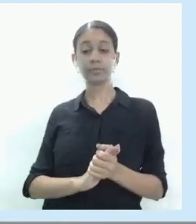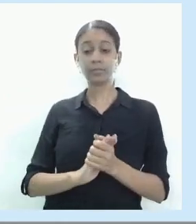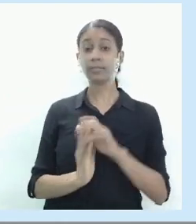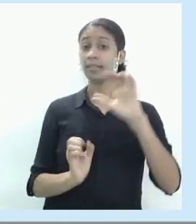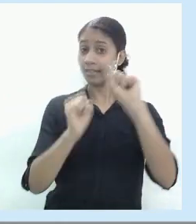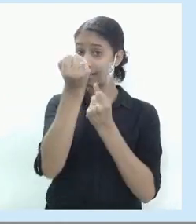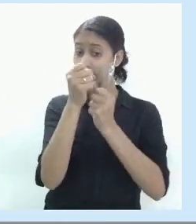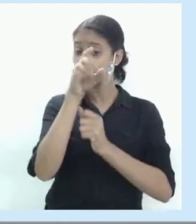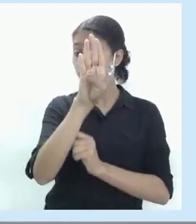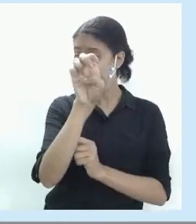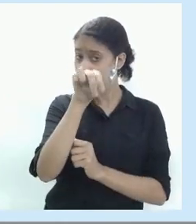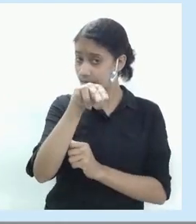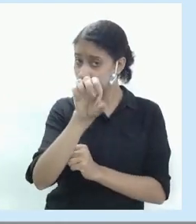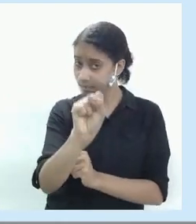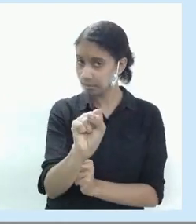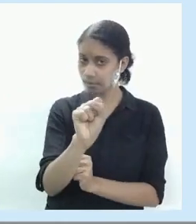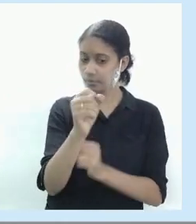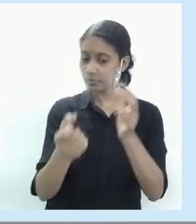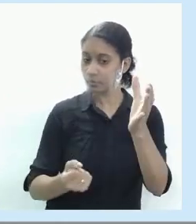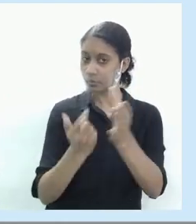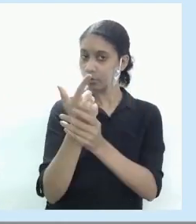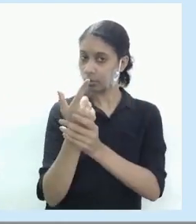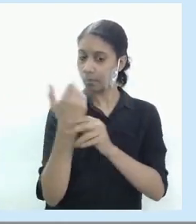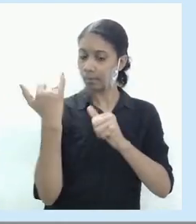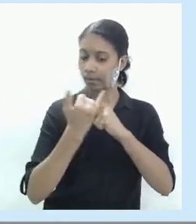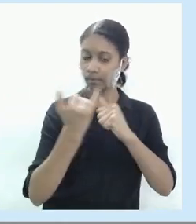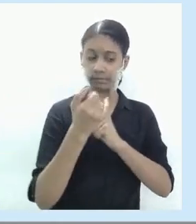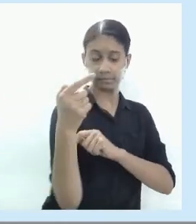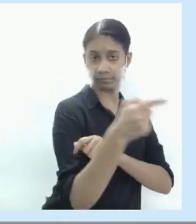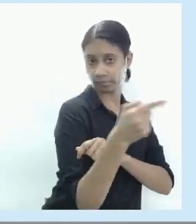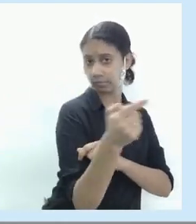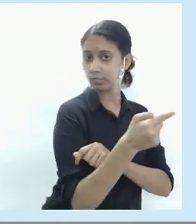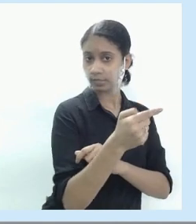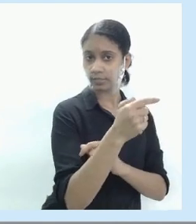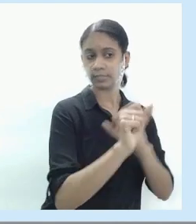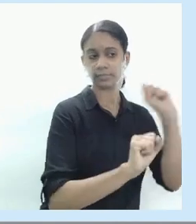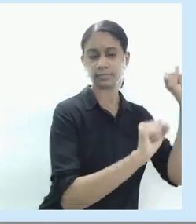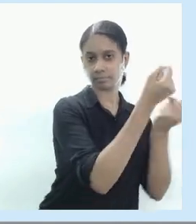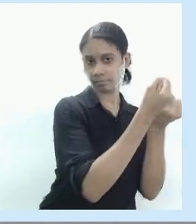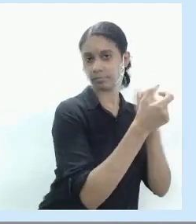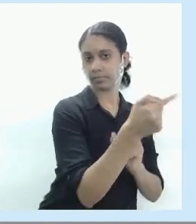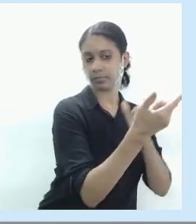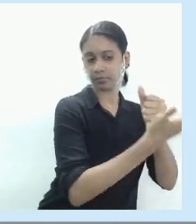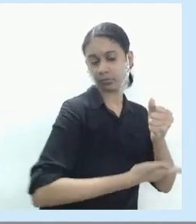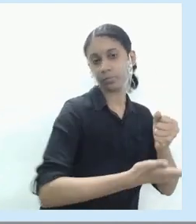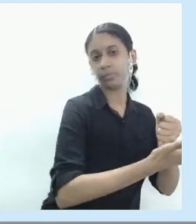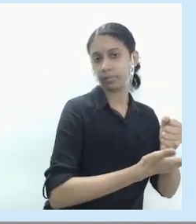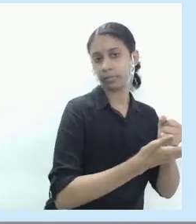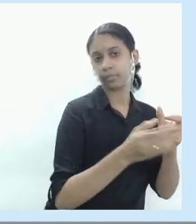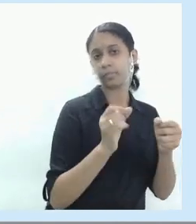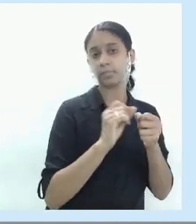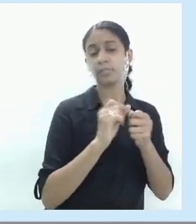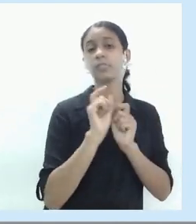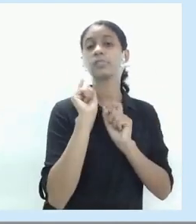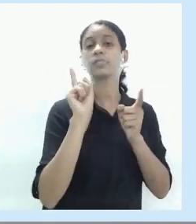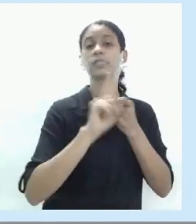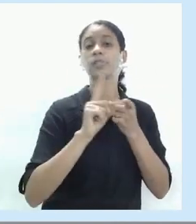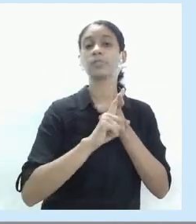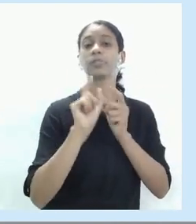capital compra o aço uma série de outros materiais e vai construir caminhões.